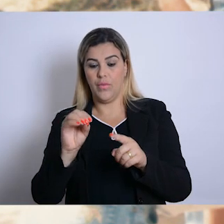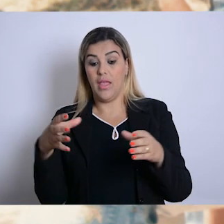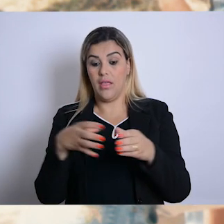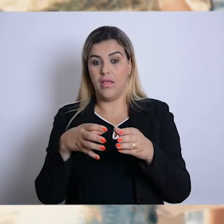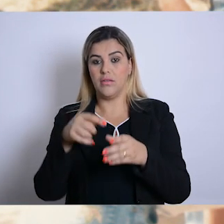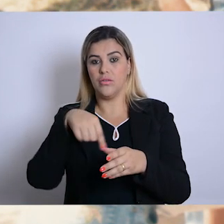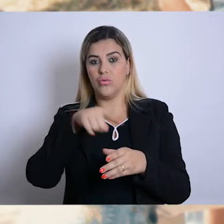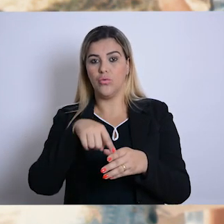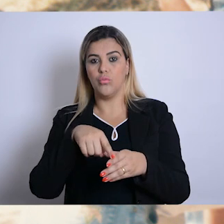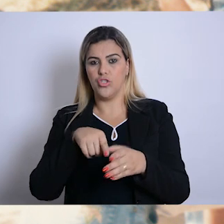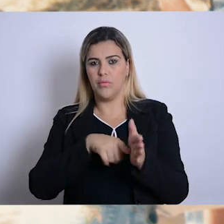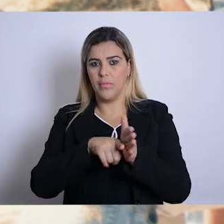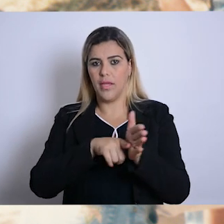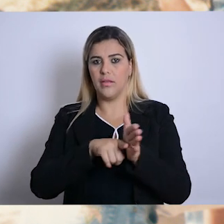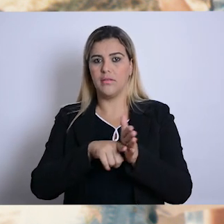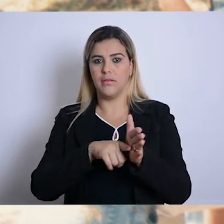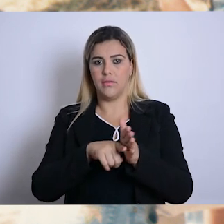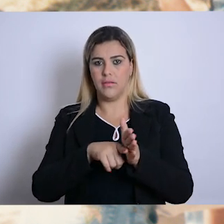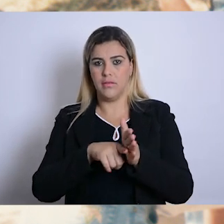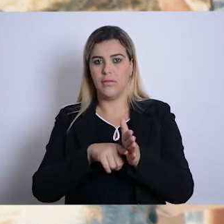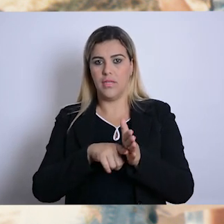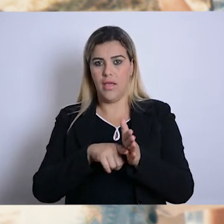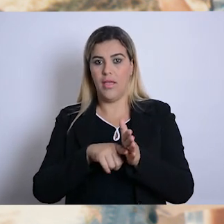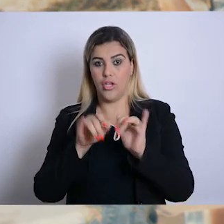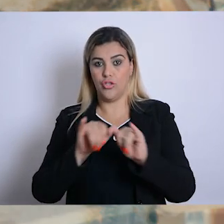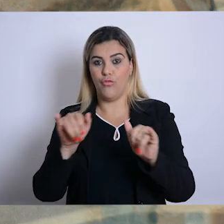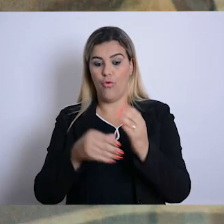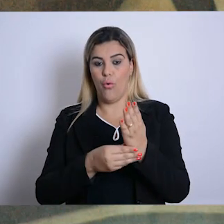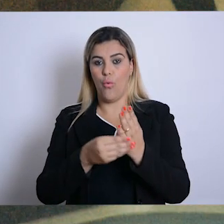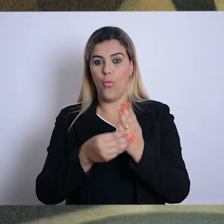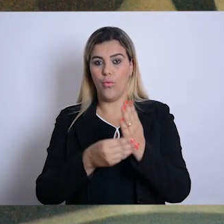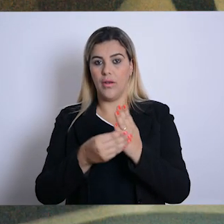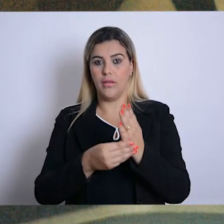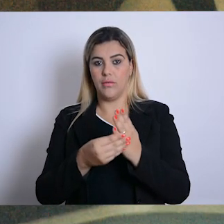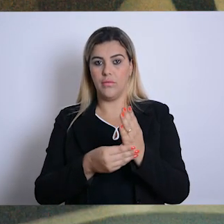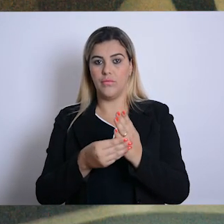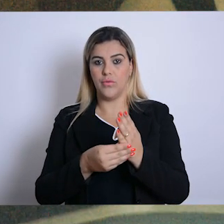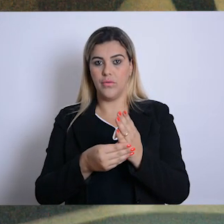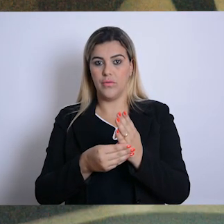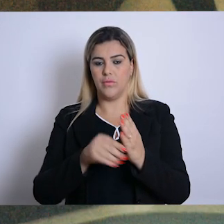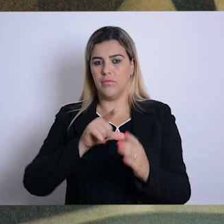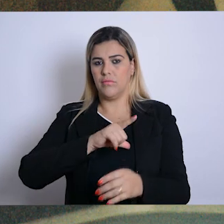inclusive, culminaram com a publicação de um livro, que é um livro roteiro com várias